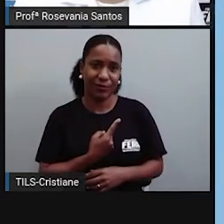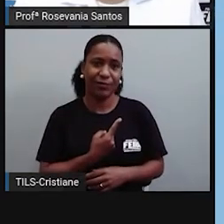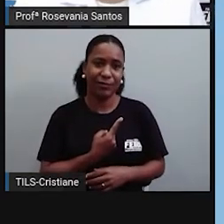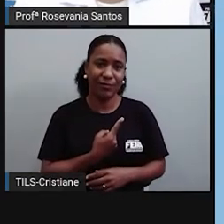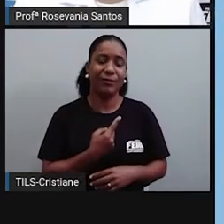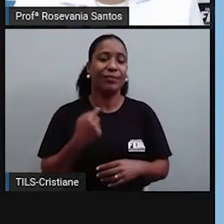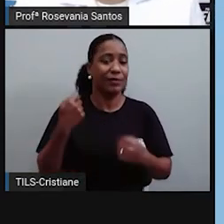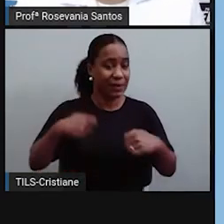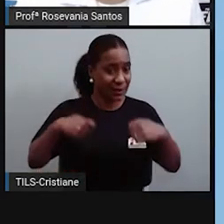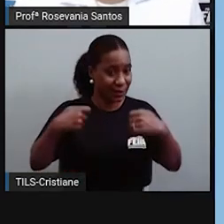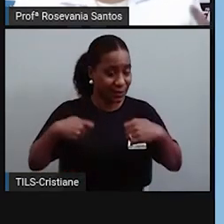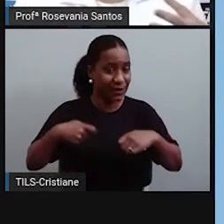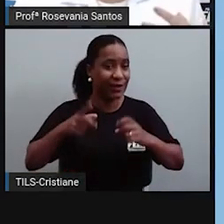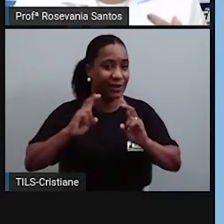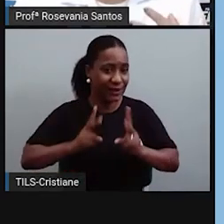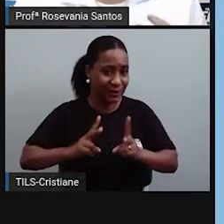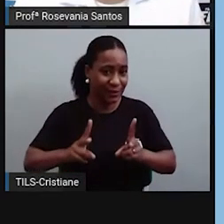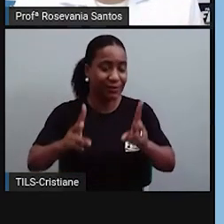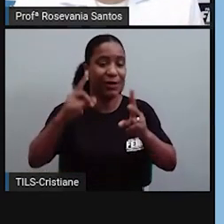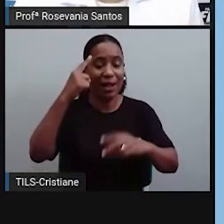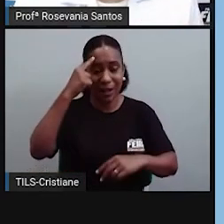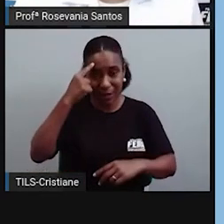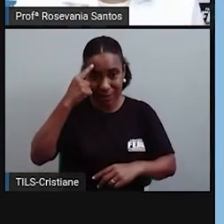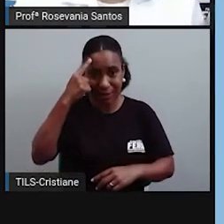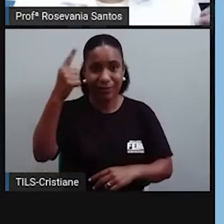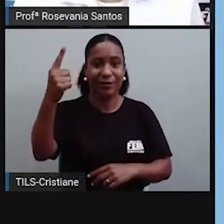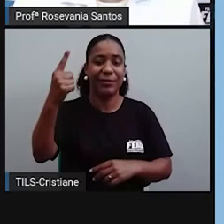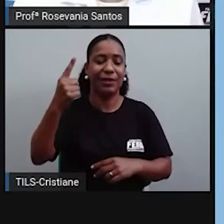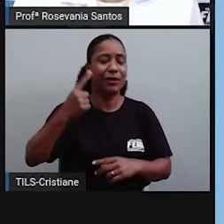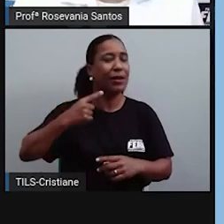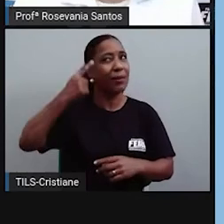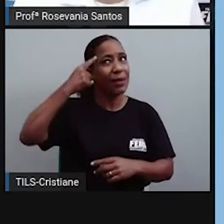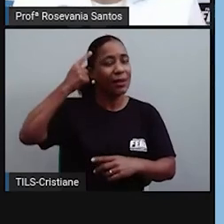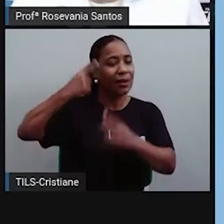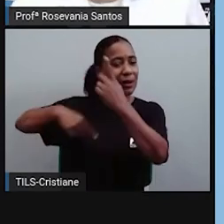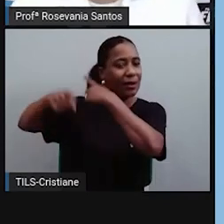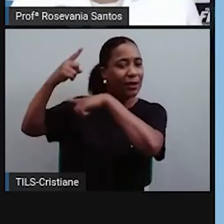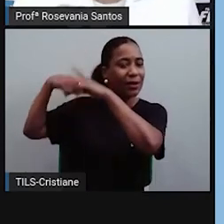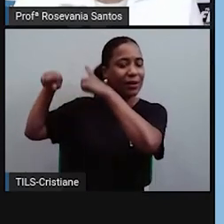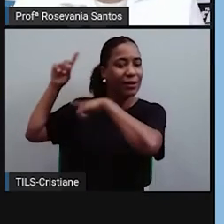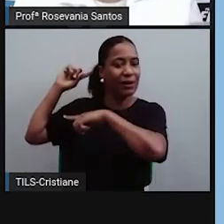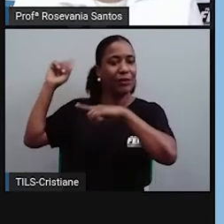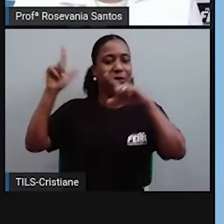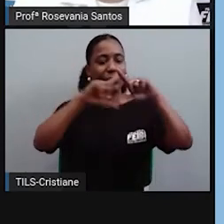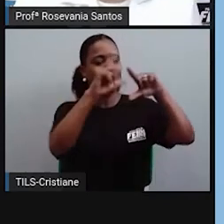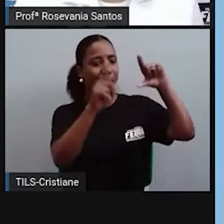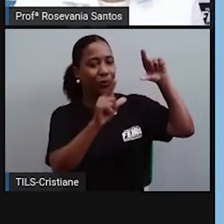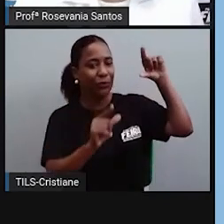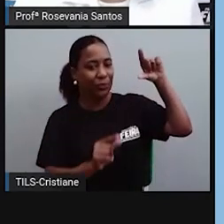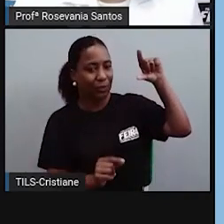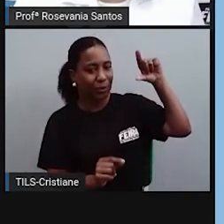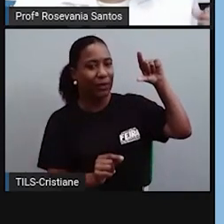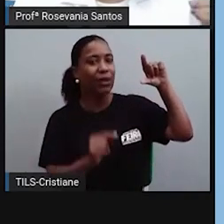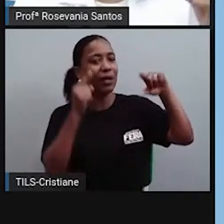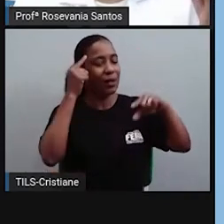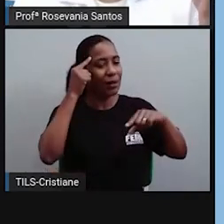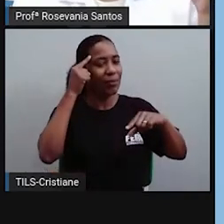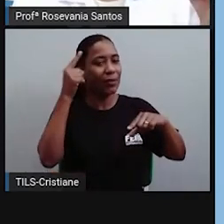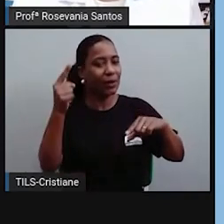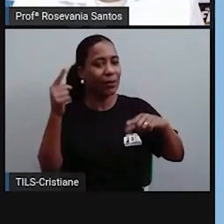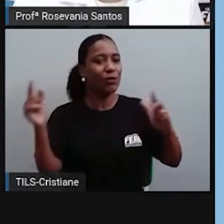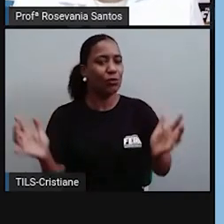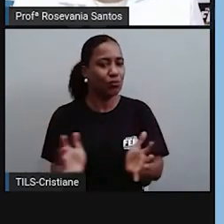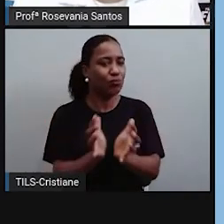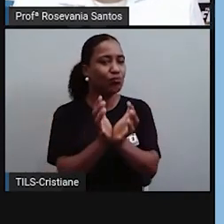tempo todo, né? Relembrando a nossa origem. Valorizando os nossos costumes. A nossa raça.